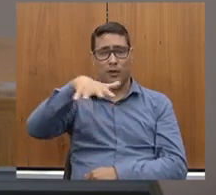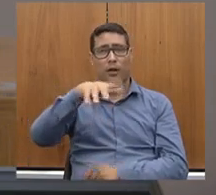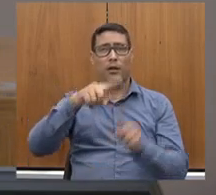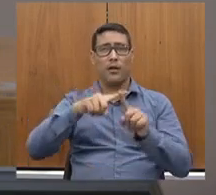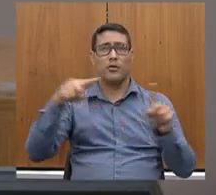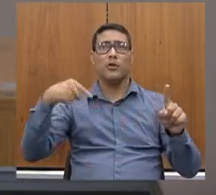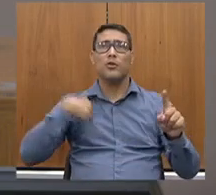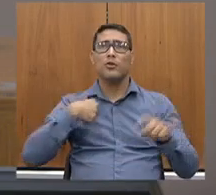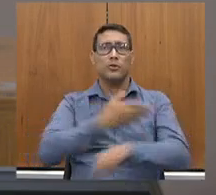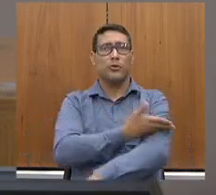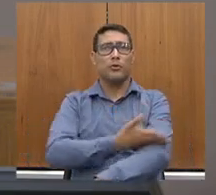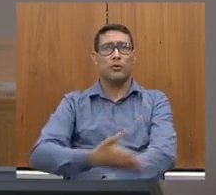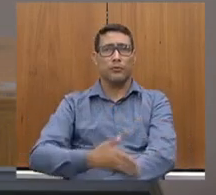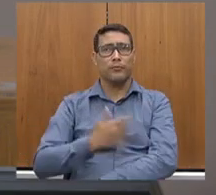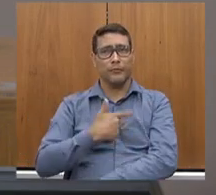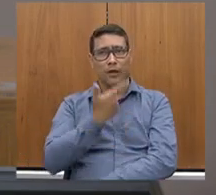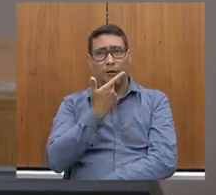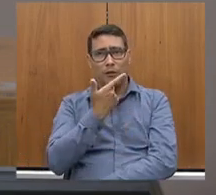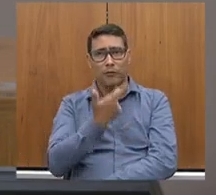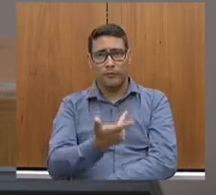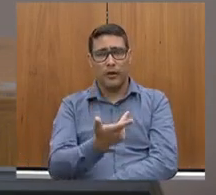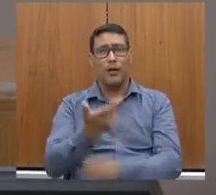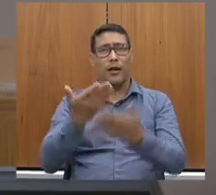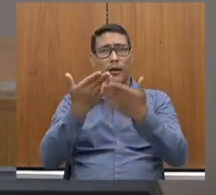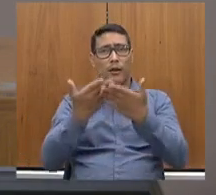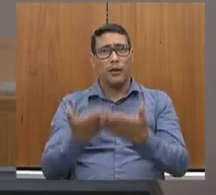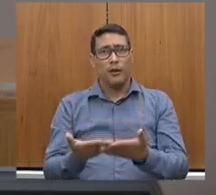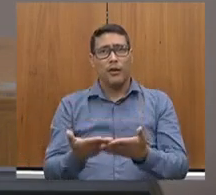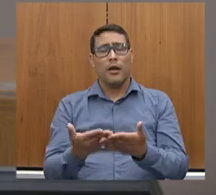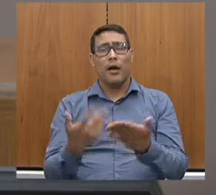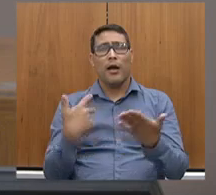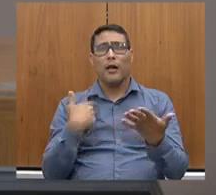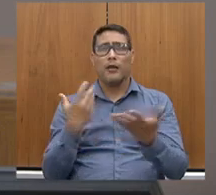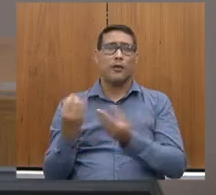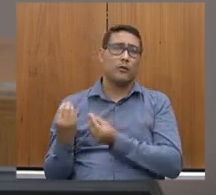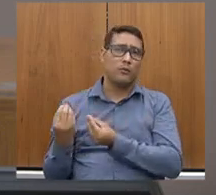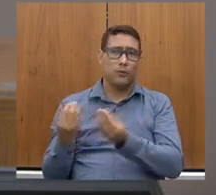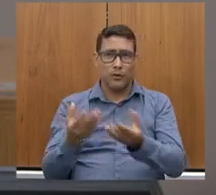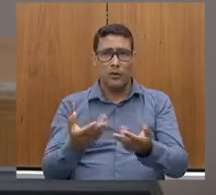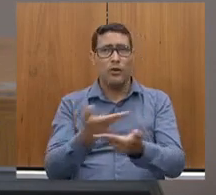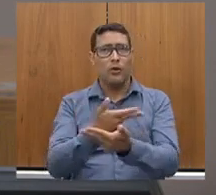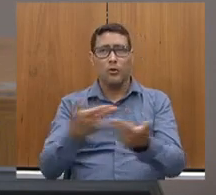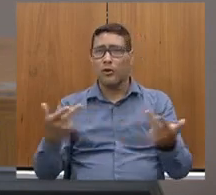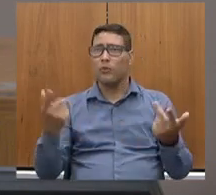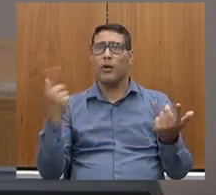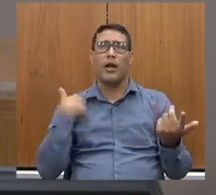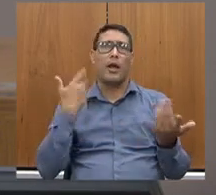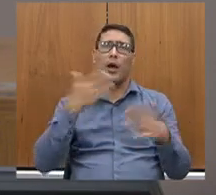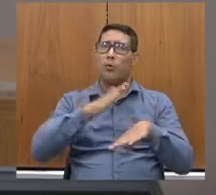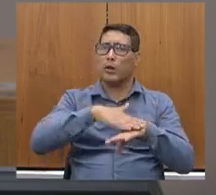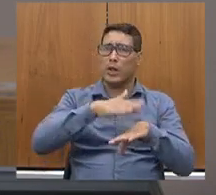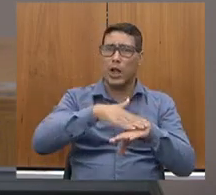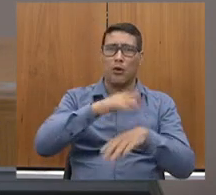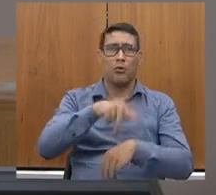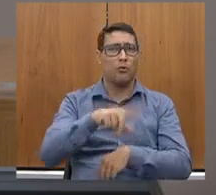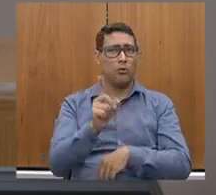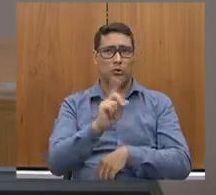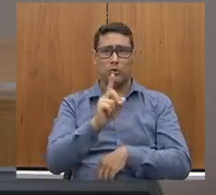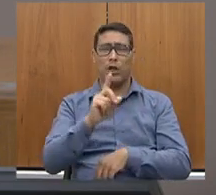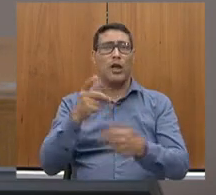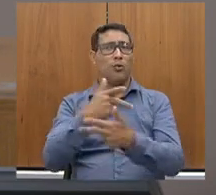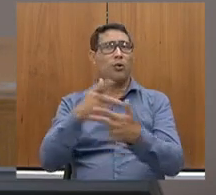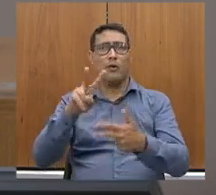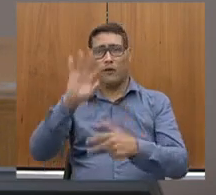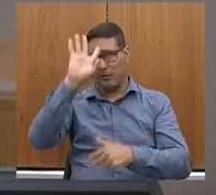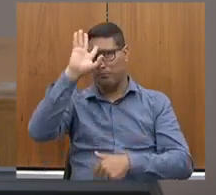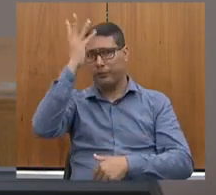dizer que as concessões, elas não são algo ideológico, também não são uma panaceia que vão resolver todos